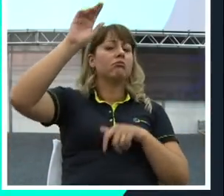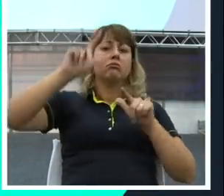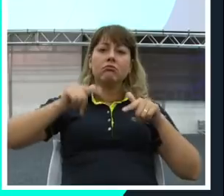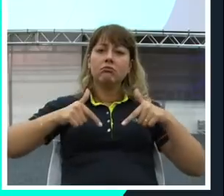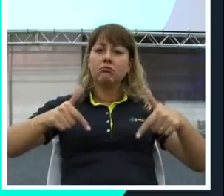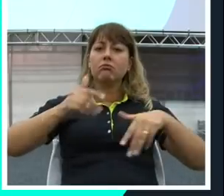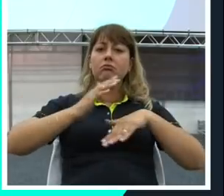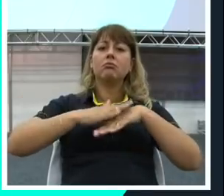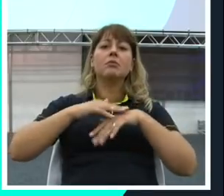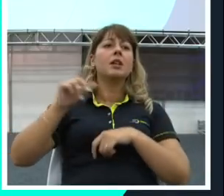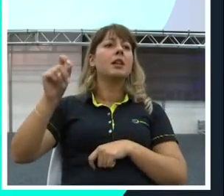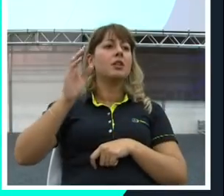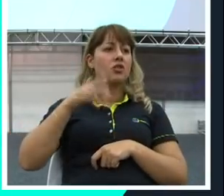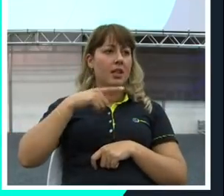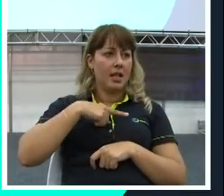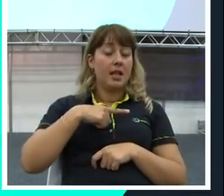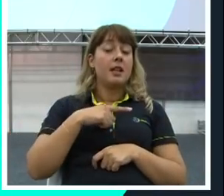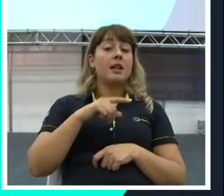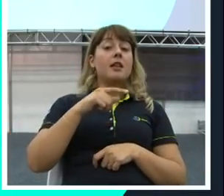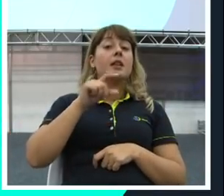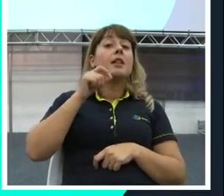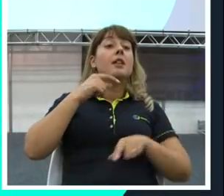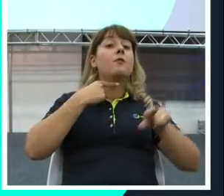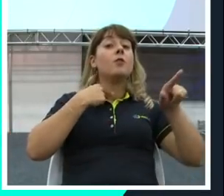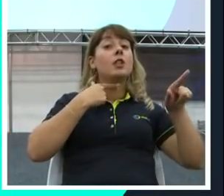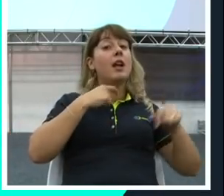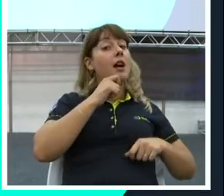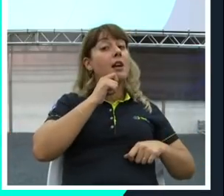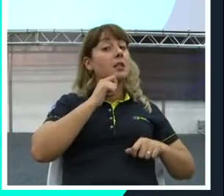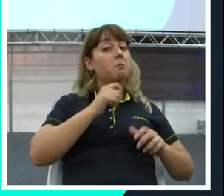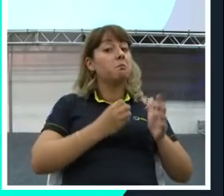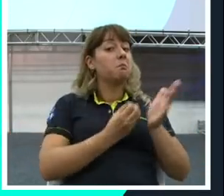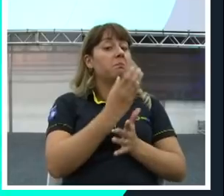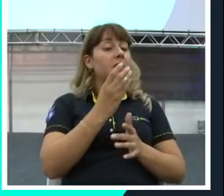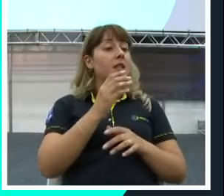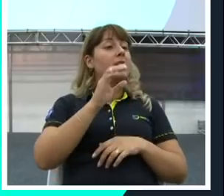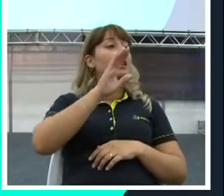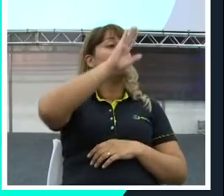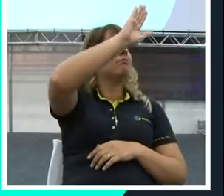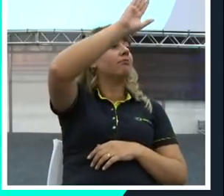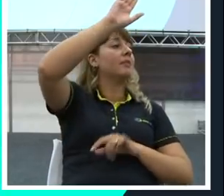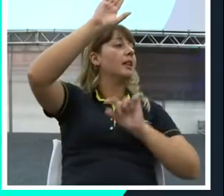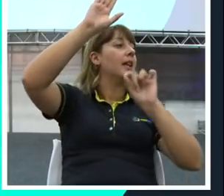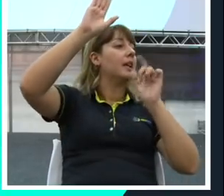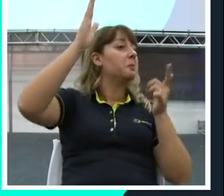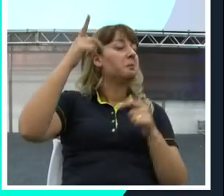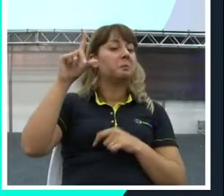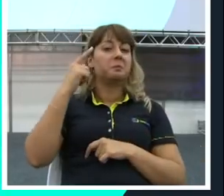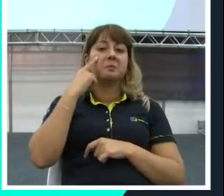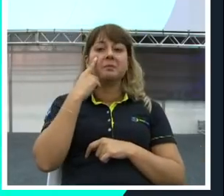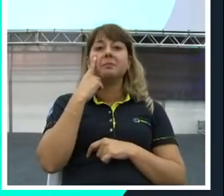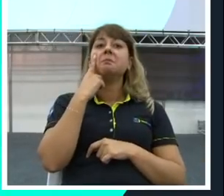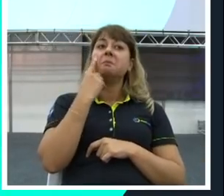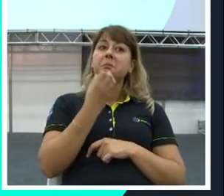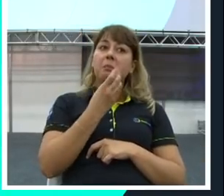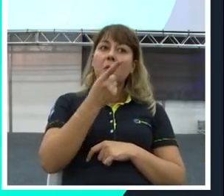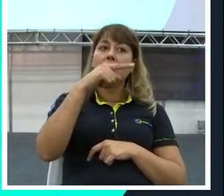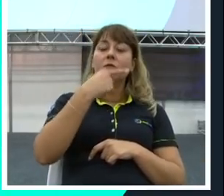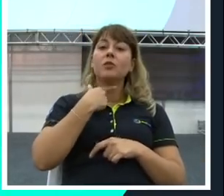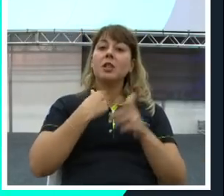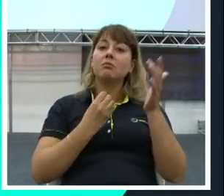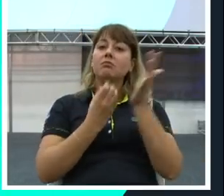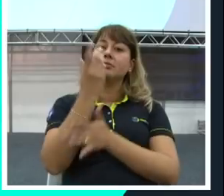Quem quer montar um negócio? Uau. Eu amo isso. Cara, é muito bom montar negócio.